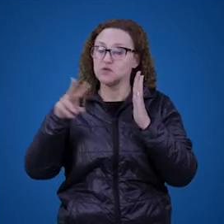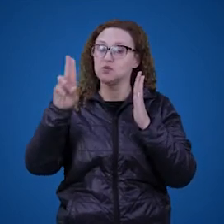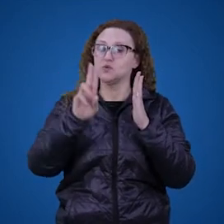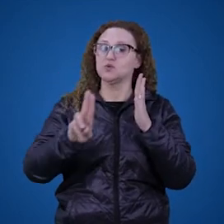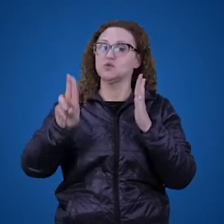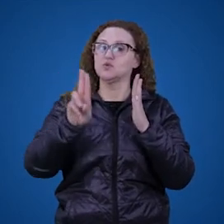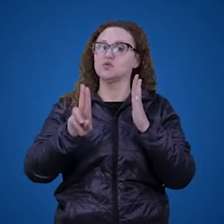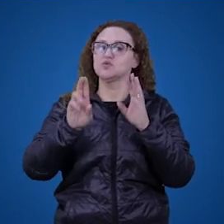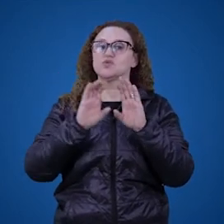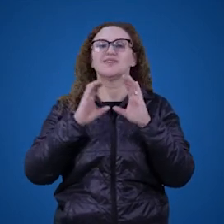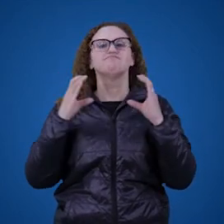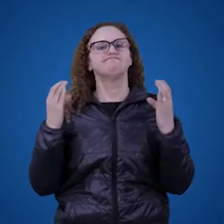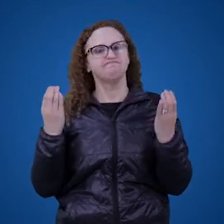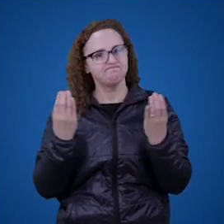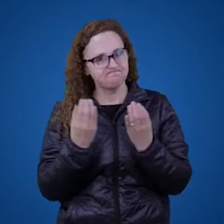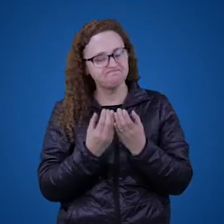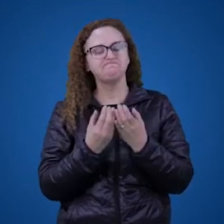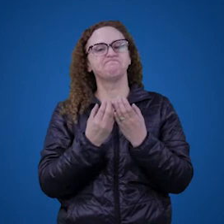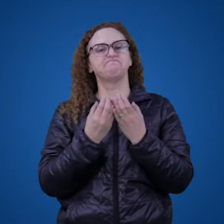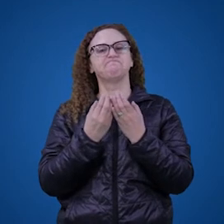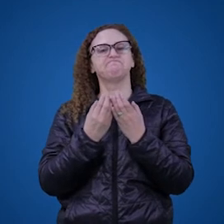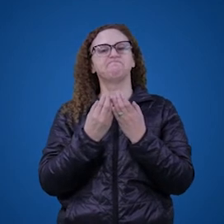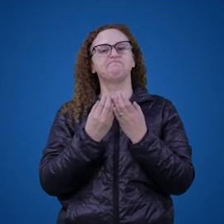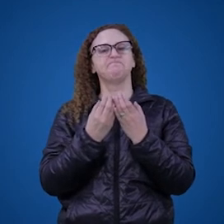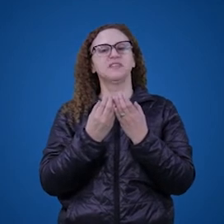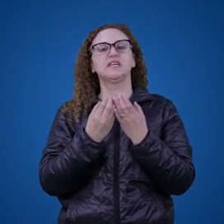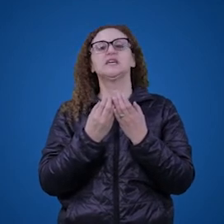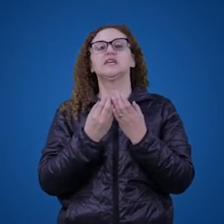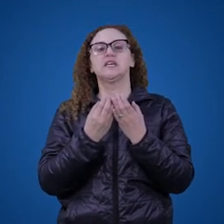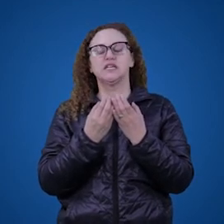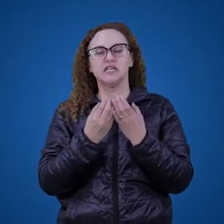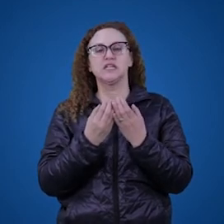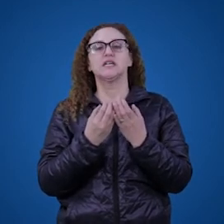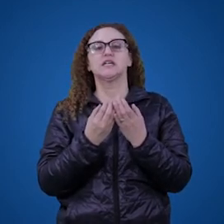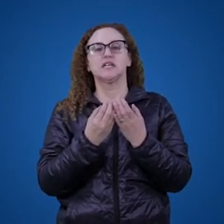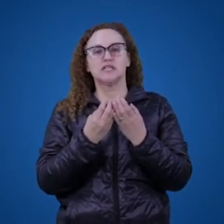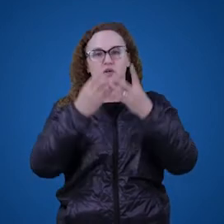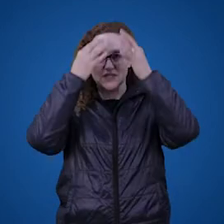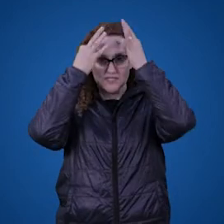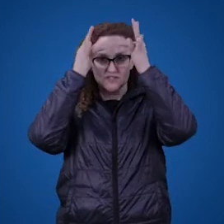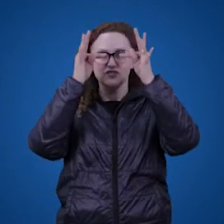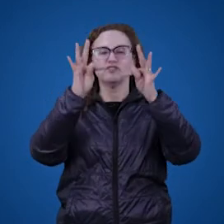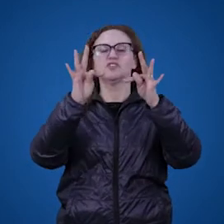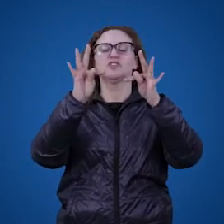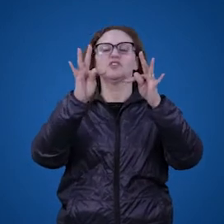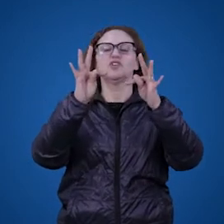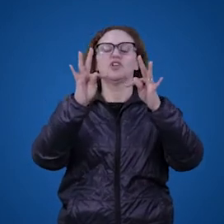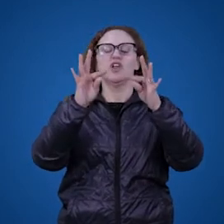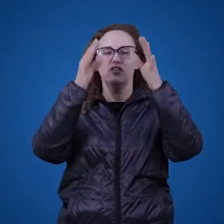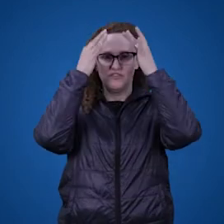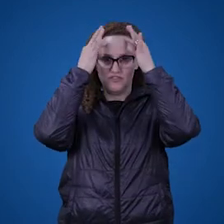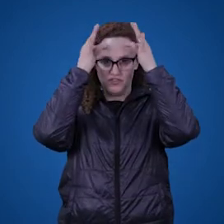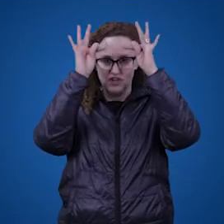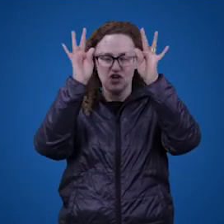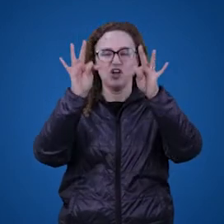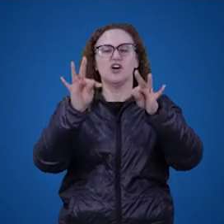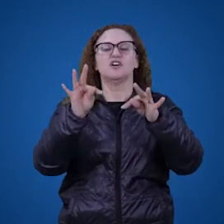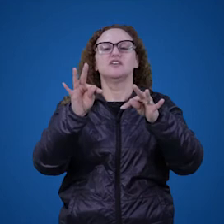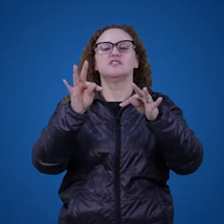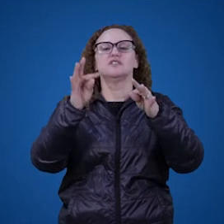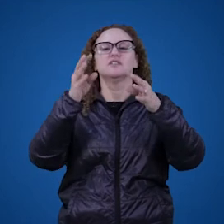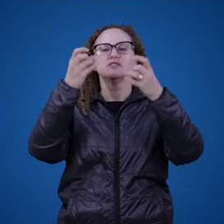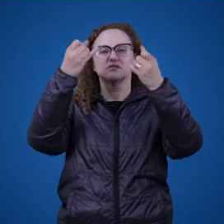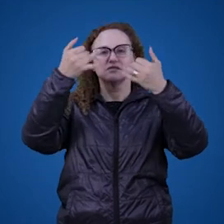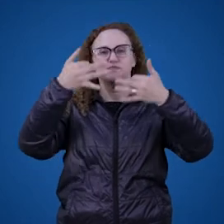uso em comunidade. Então, Leichmann, ele diz o seguinte, no texto dele, Philosopher's Language